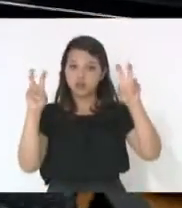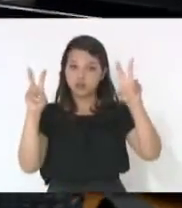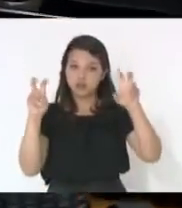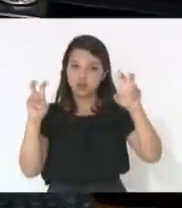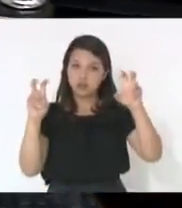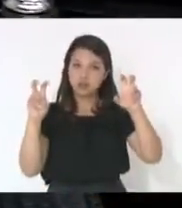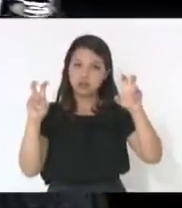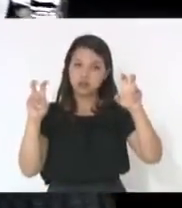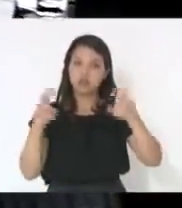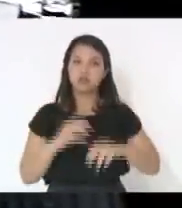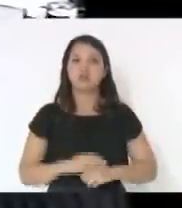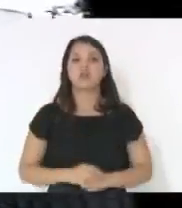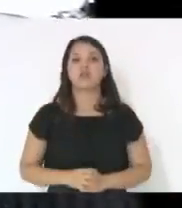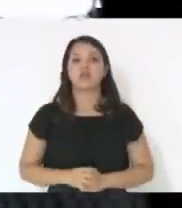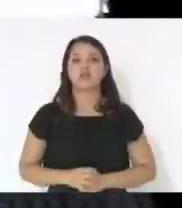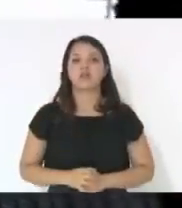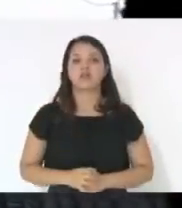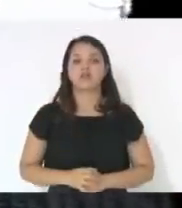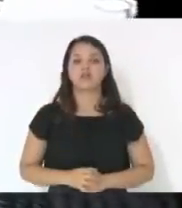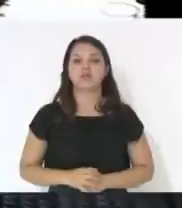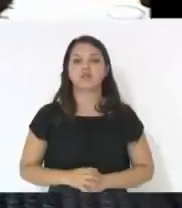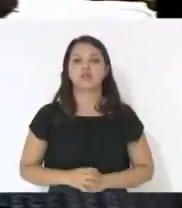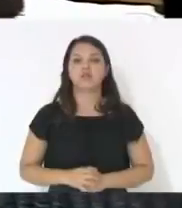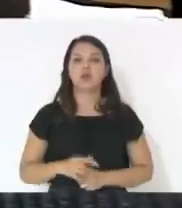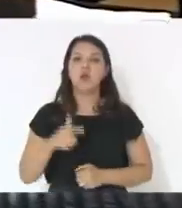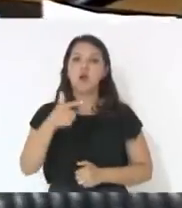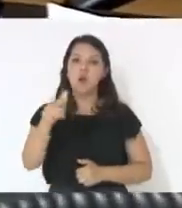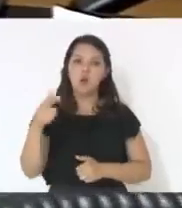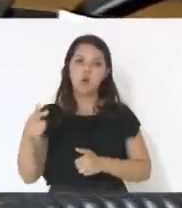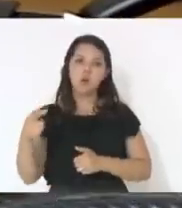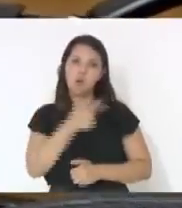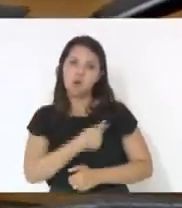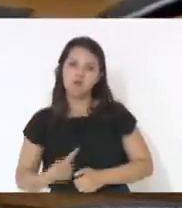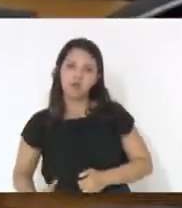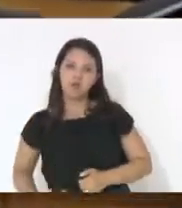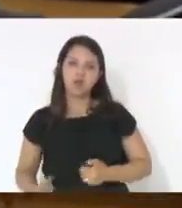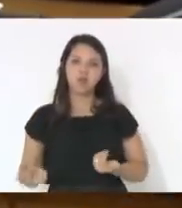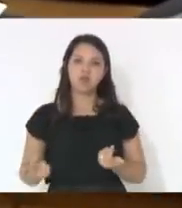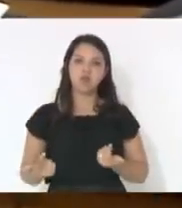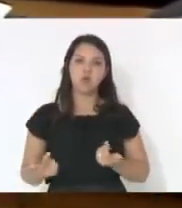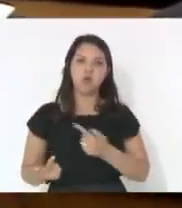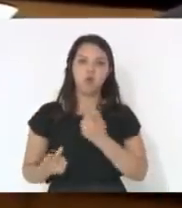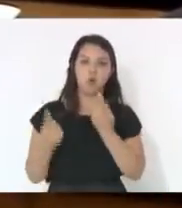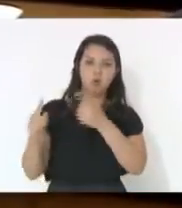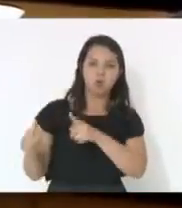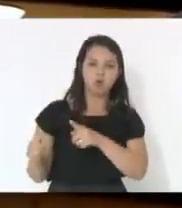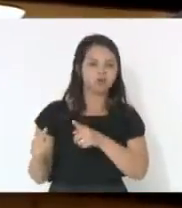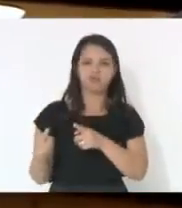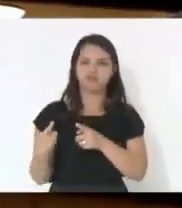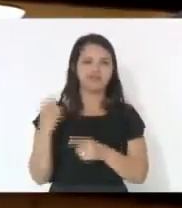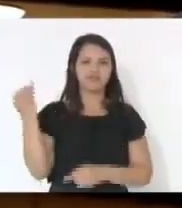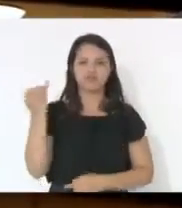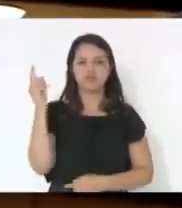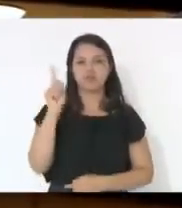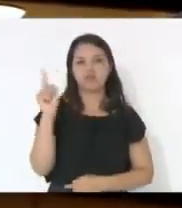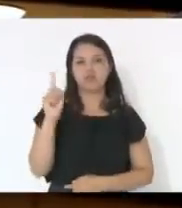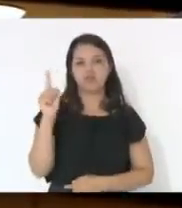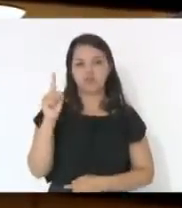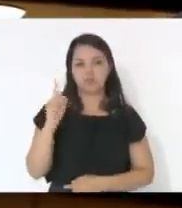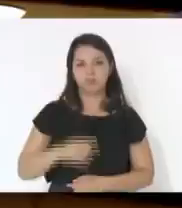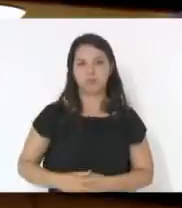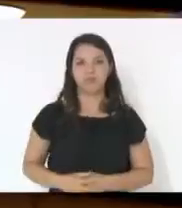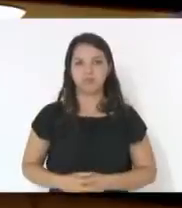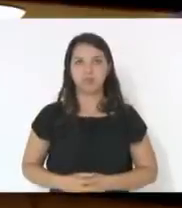a questão de governo e oposição. O deputado Cobalquini mostrava agora a